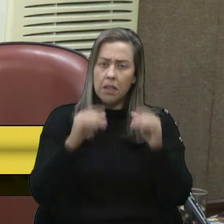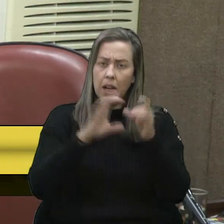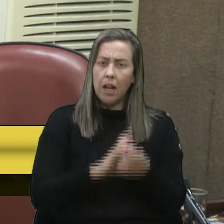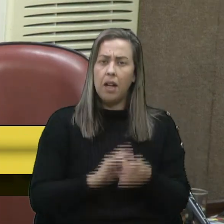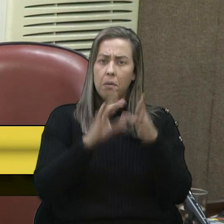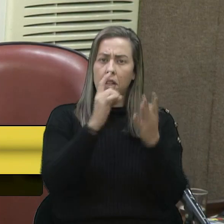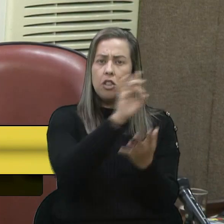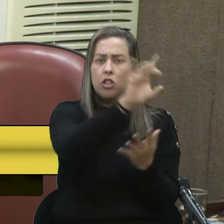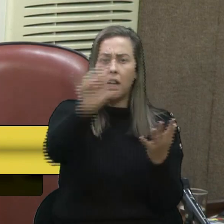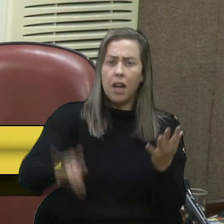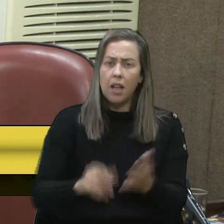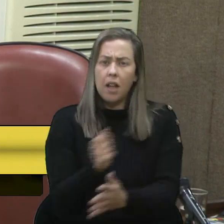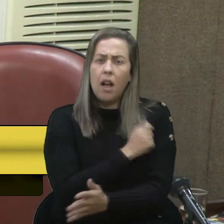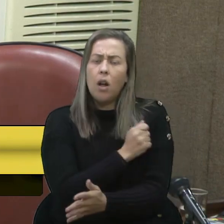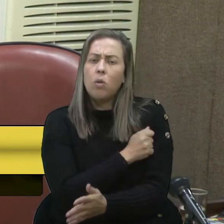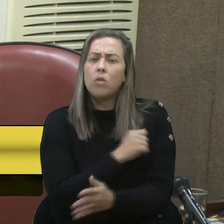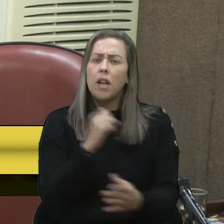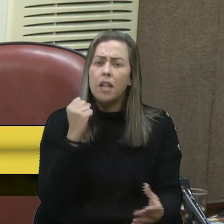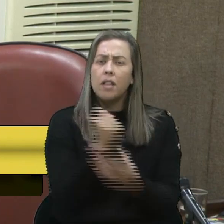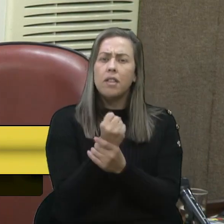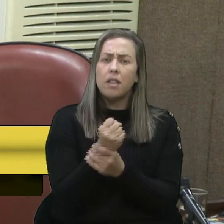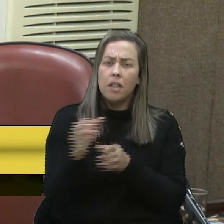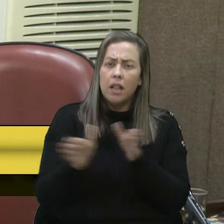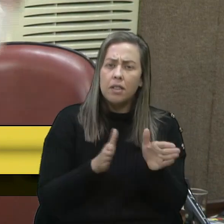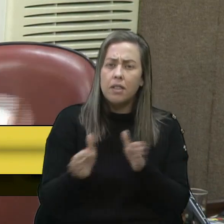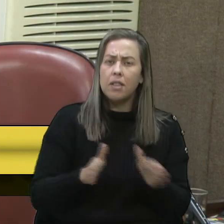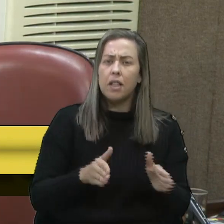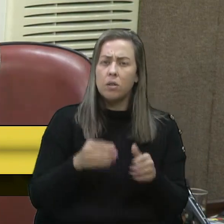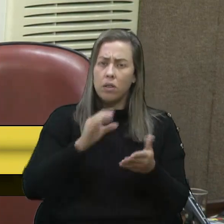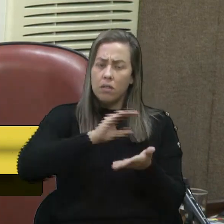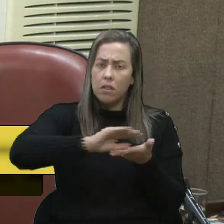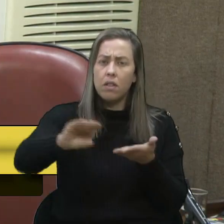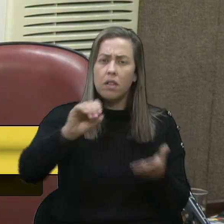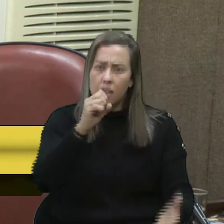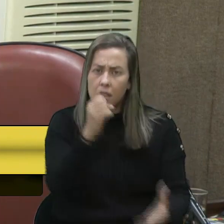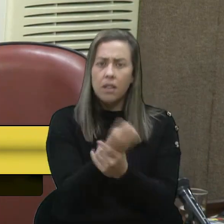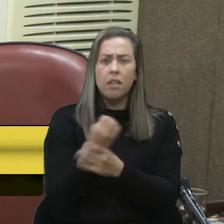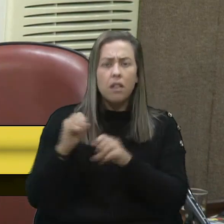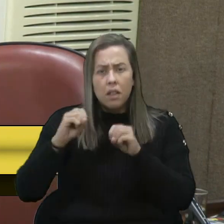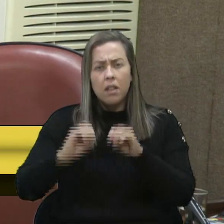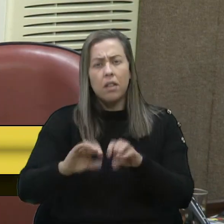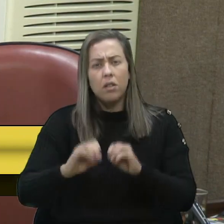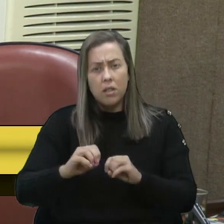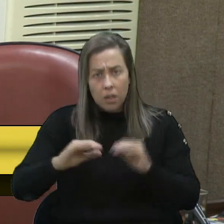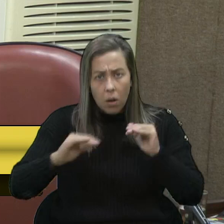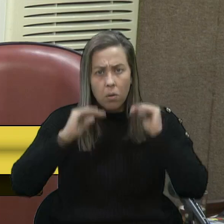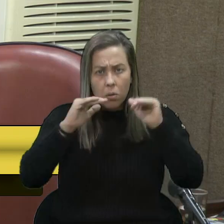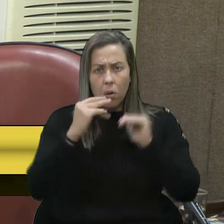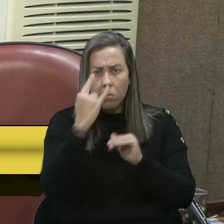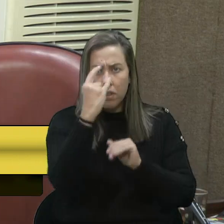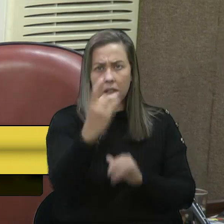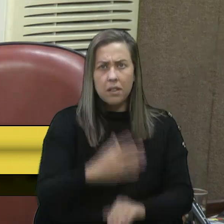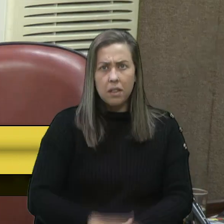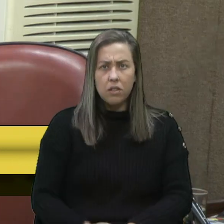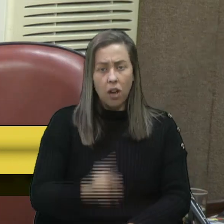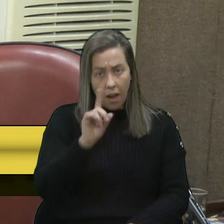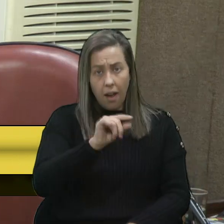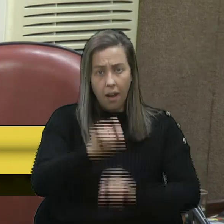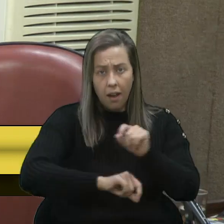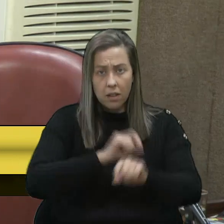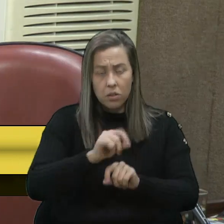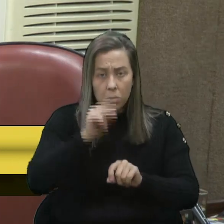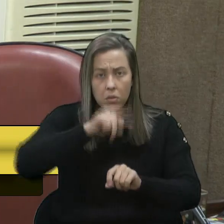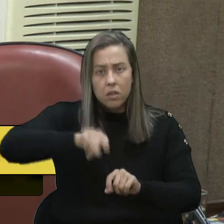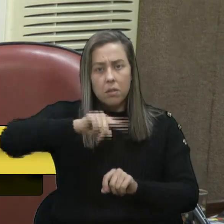cada um dos estudantes, que garanta acesso, que garanta investimento, que garanta educação como algo atrativo? É isso que nós temos que